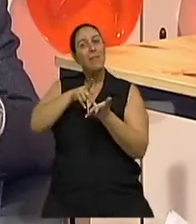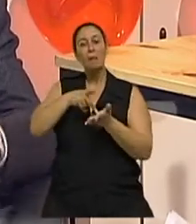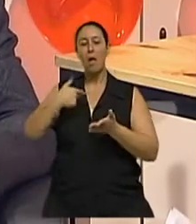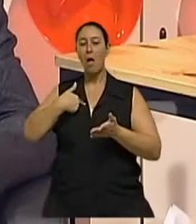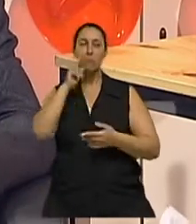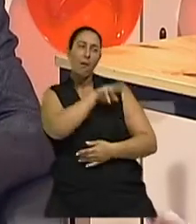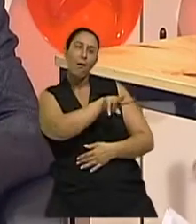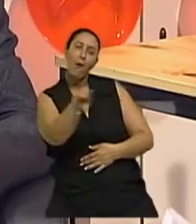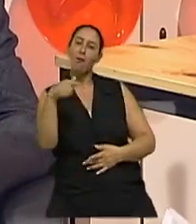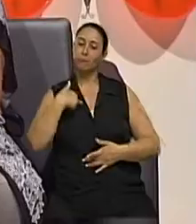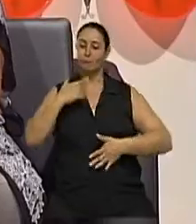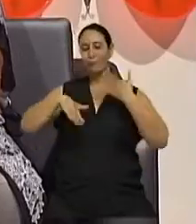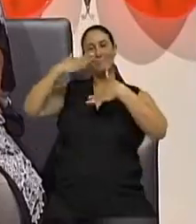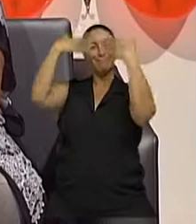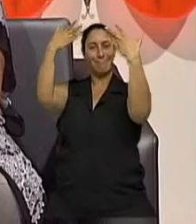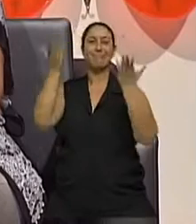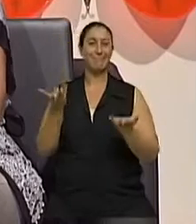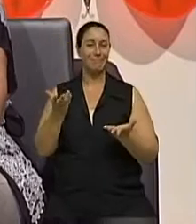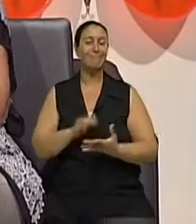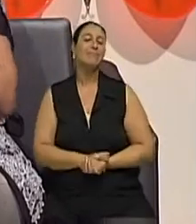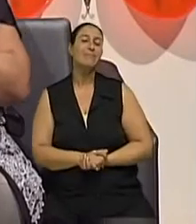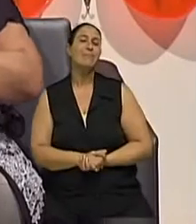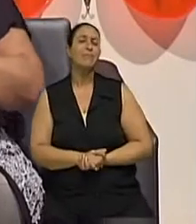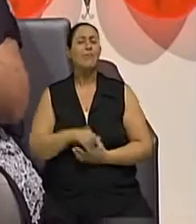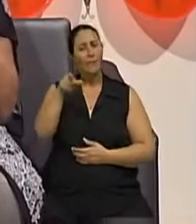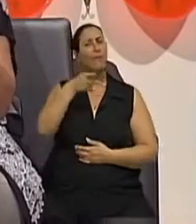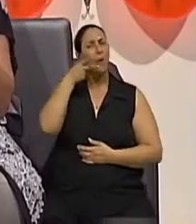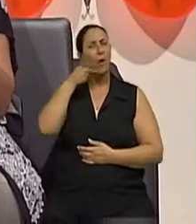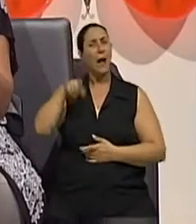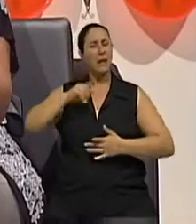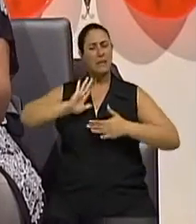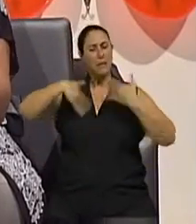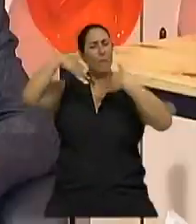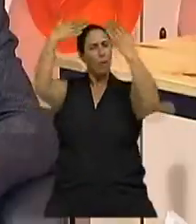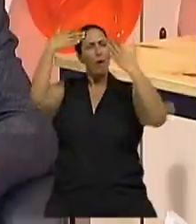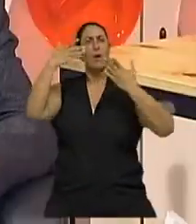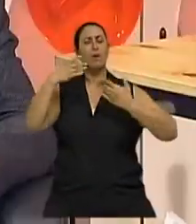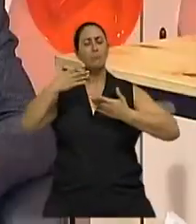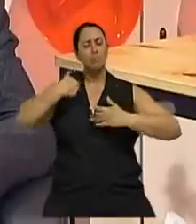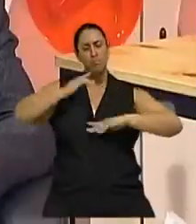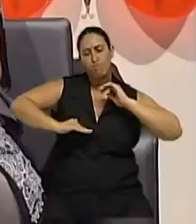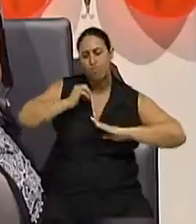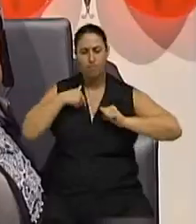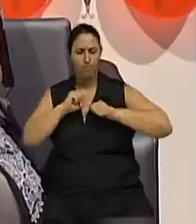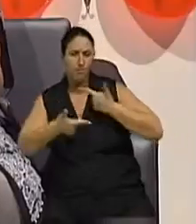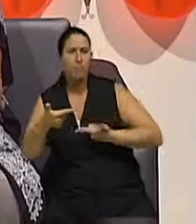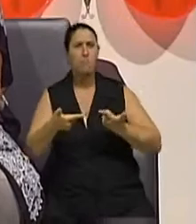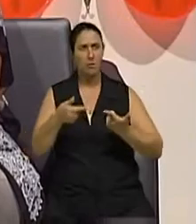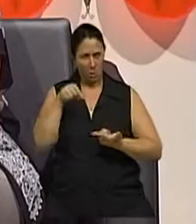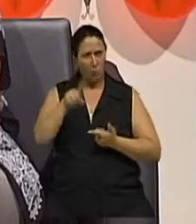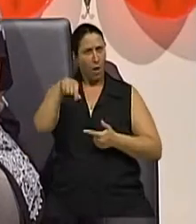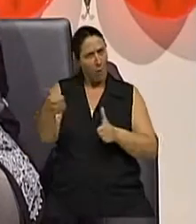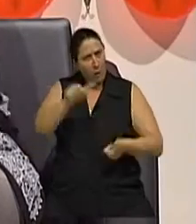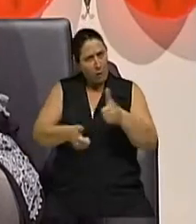habilidades. Me chama a atenção que o senhor falou duas vezes em desenvolver essas habilidades. Isto é qualidade de vida